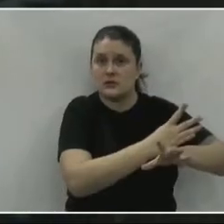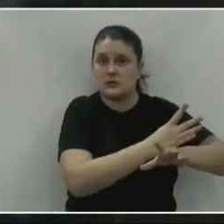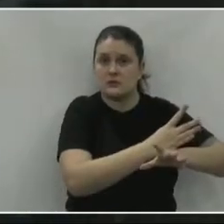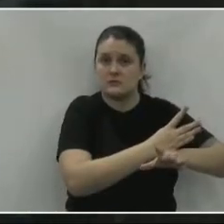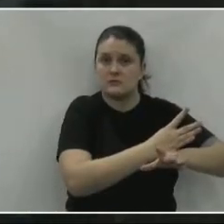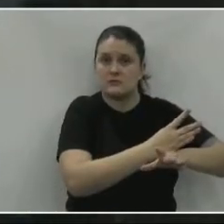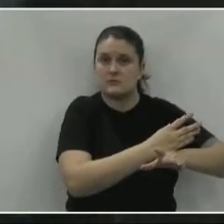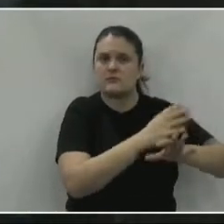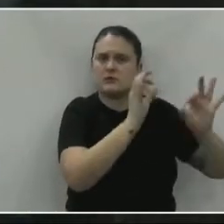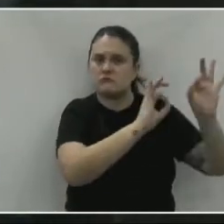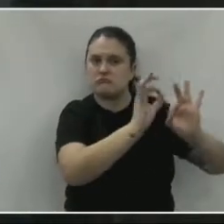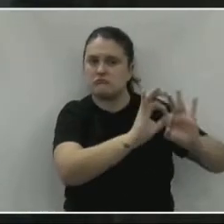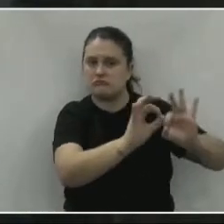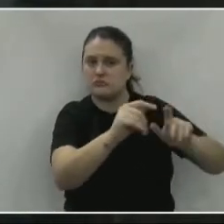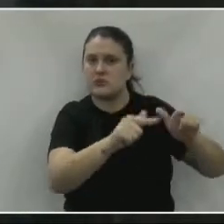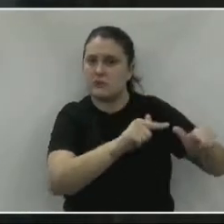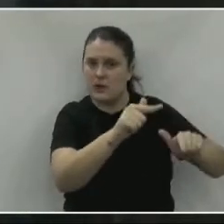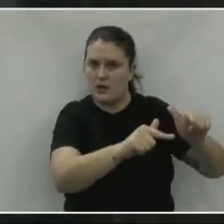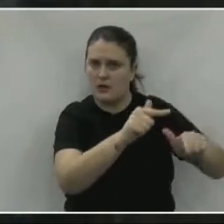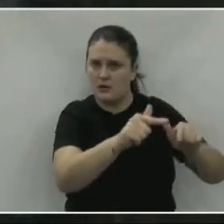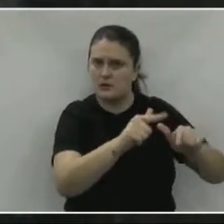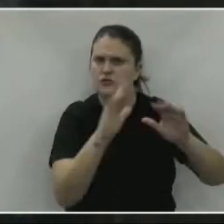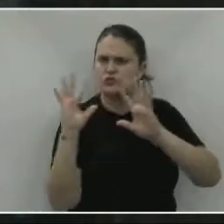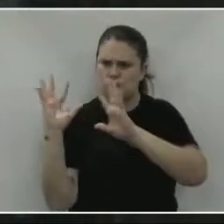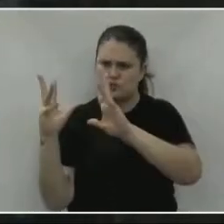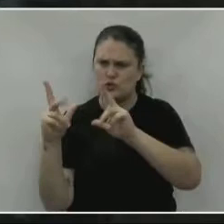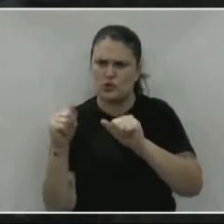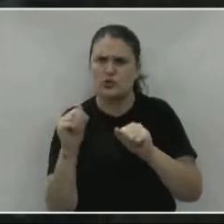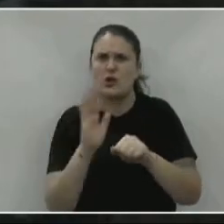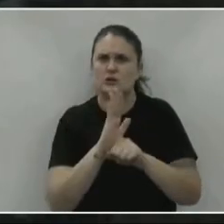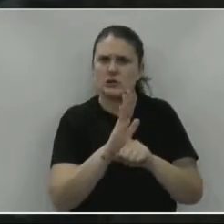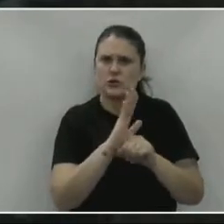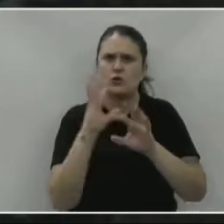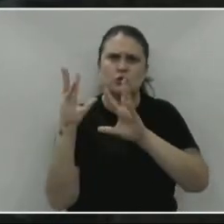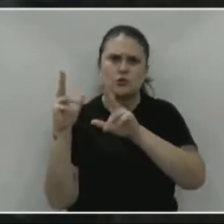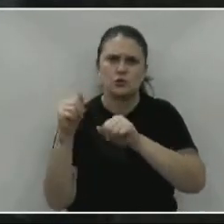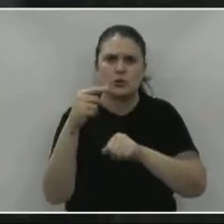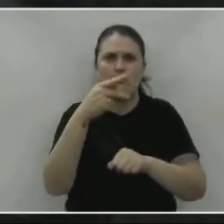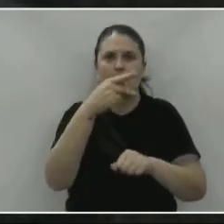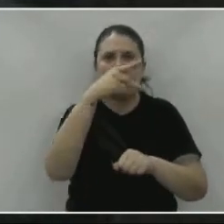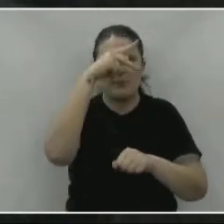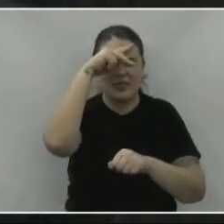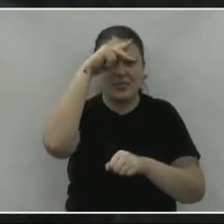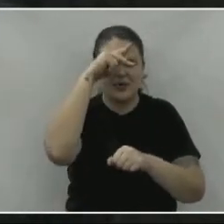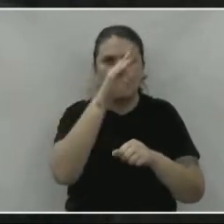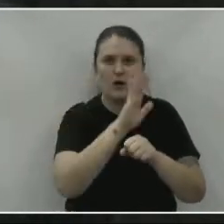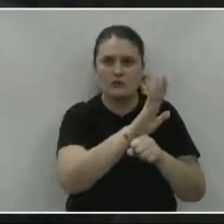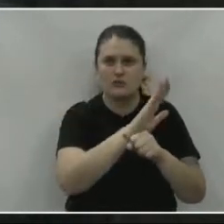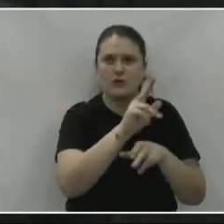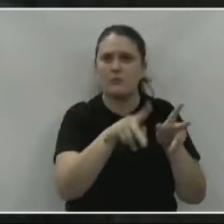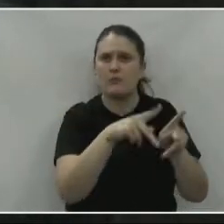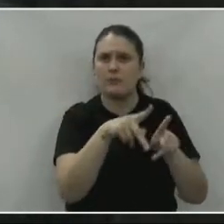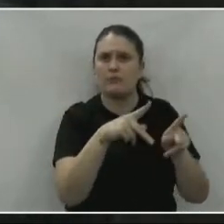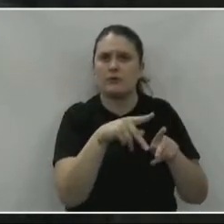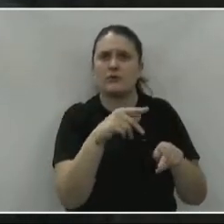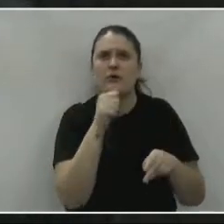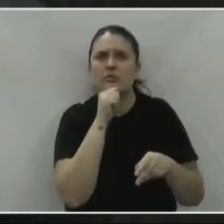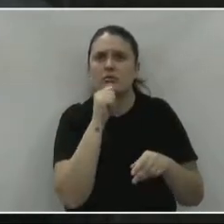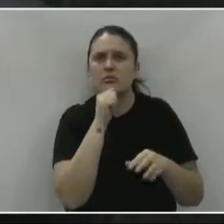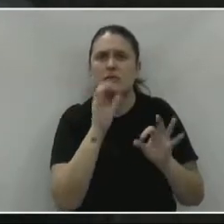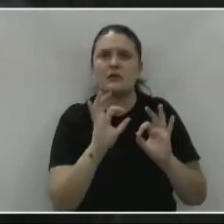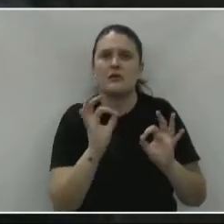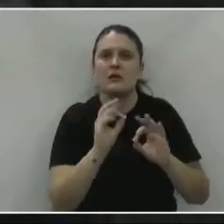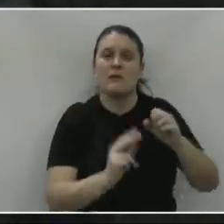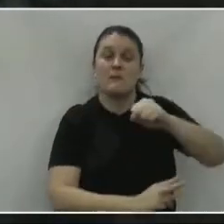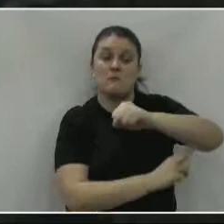sair. Está tudo ali. Todo mundo ajudou, todo mundo é padrinho, todo mundo fez, todo mundo construiu, o povo nem está passando ainda, a